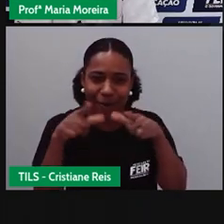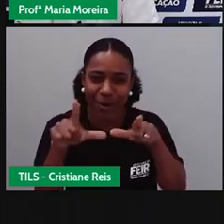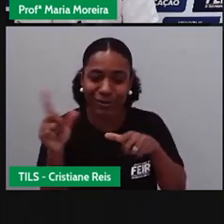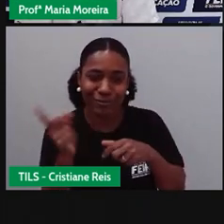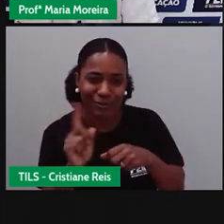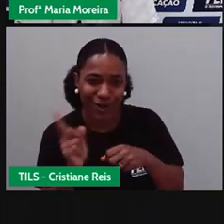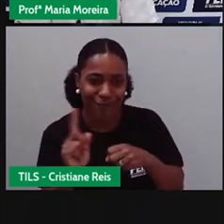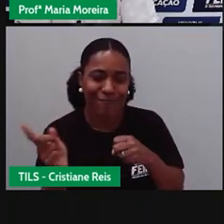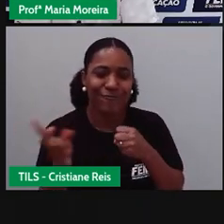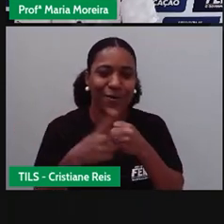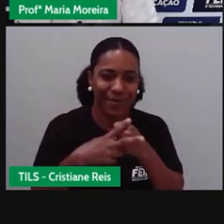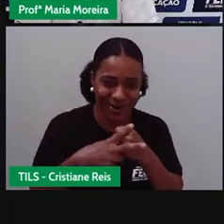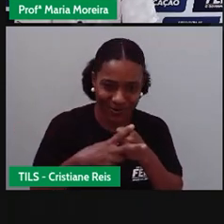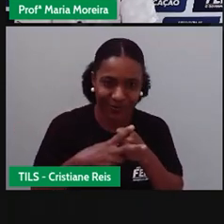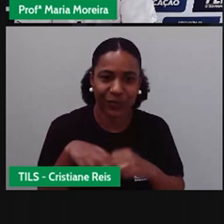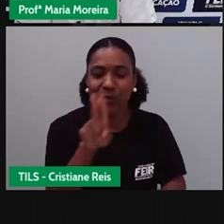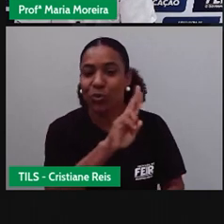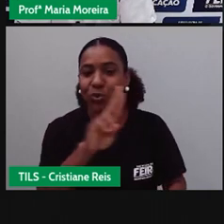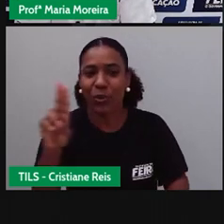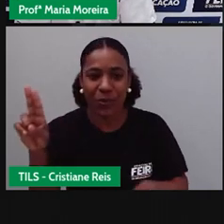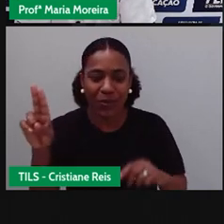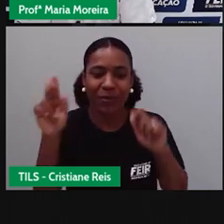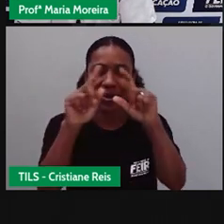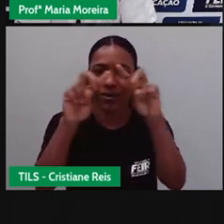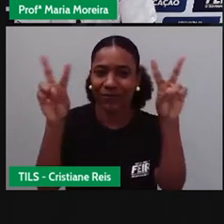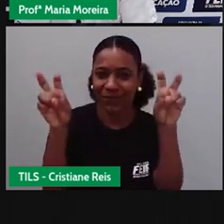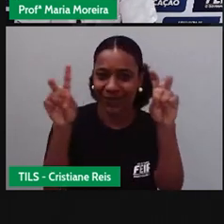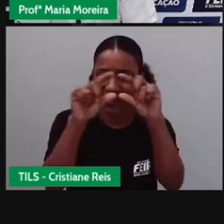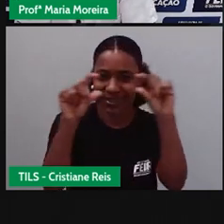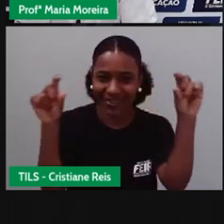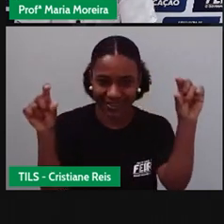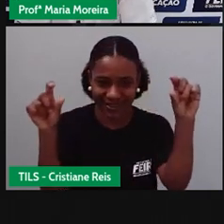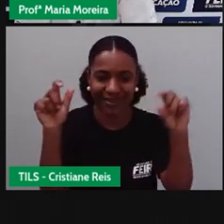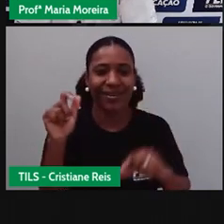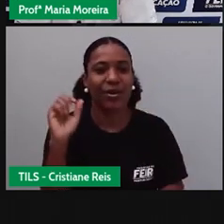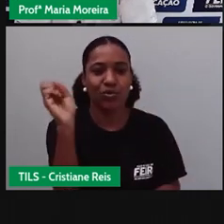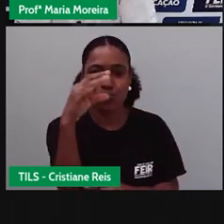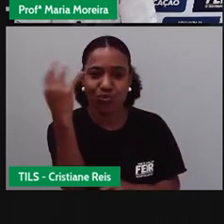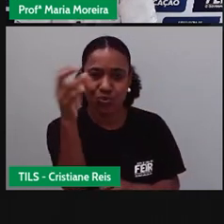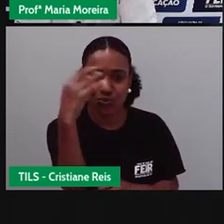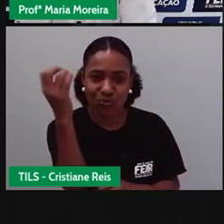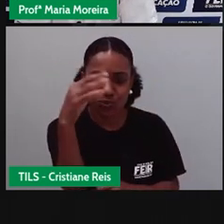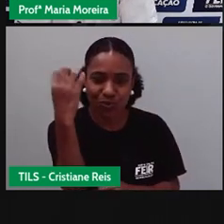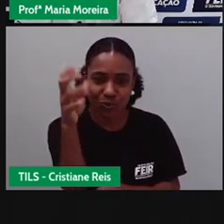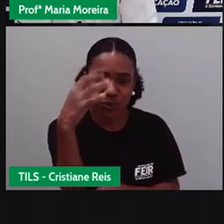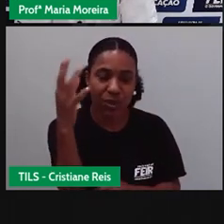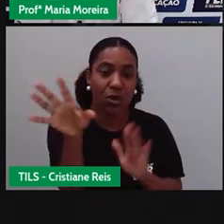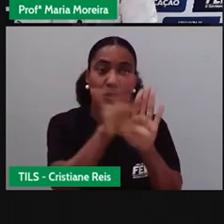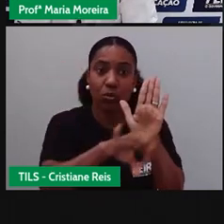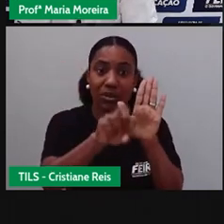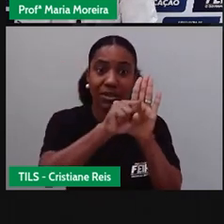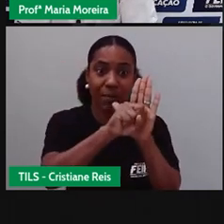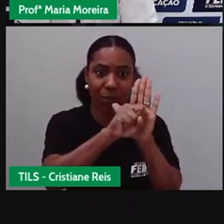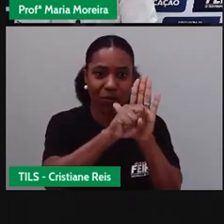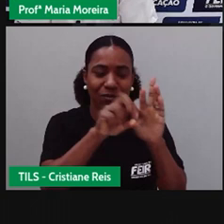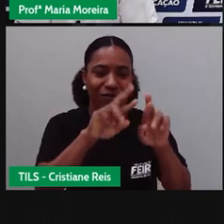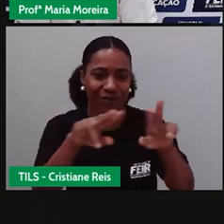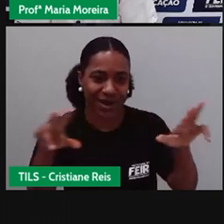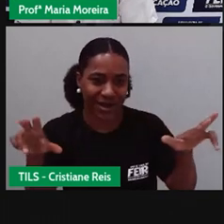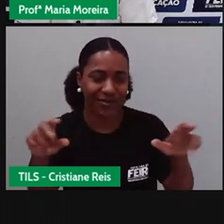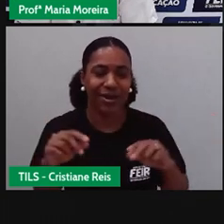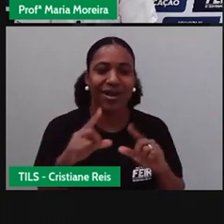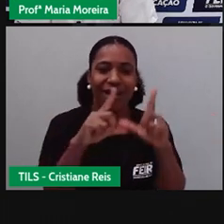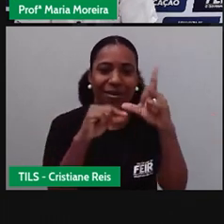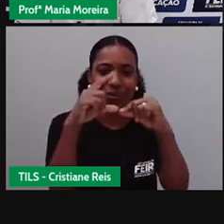da ambulância, né? Do nome que aparece aí na ambulância. Falamos sobre as simbologias que aparecem no carro. A cruz da